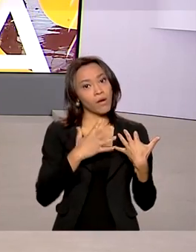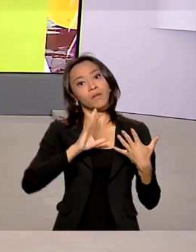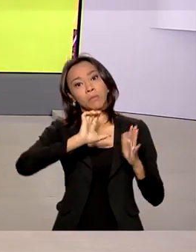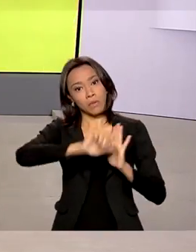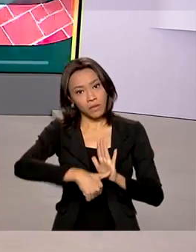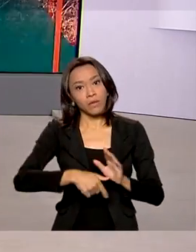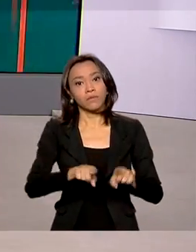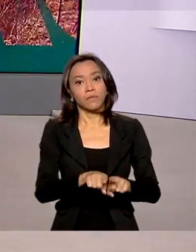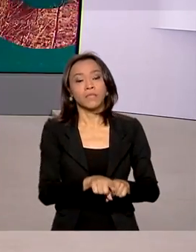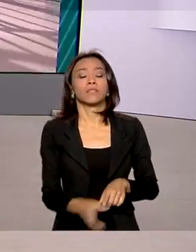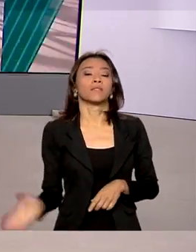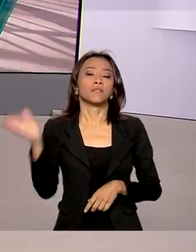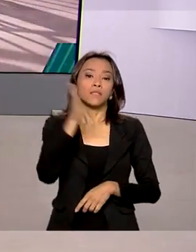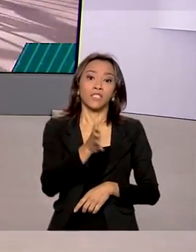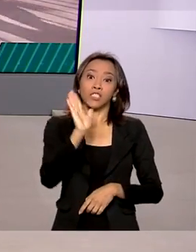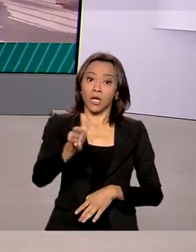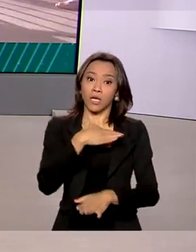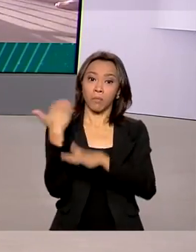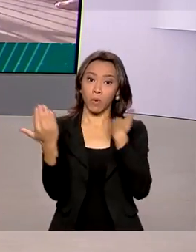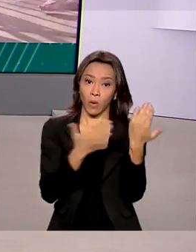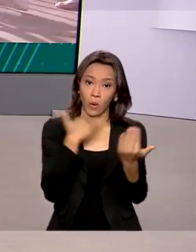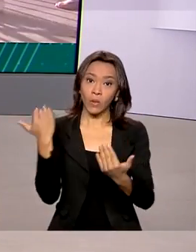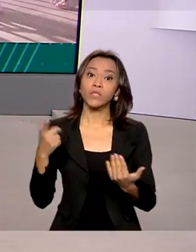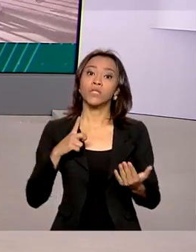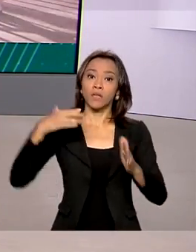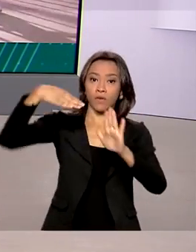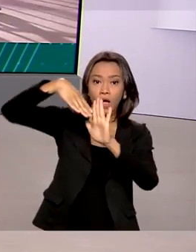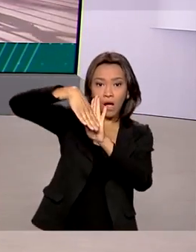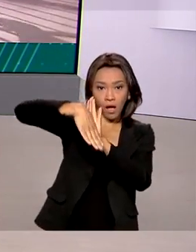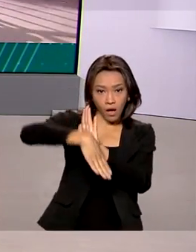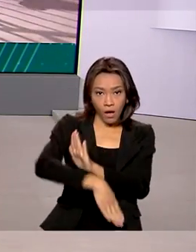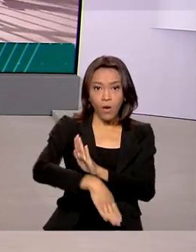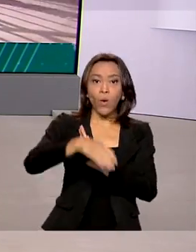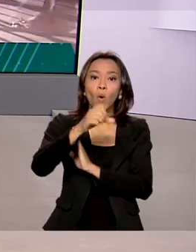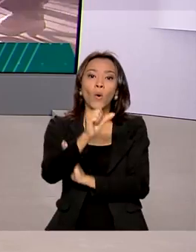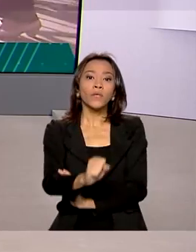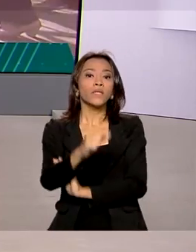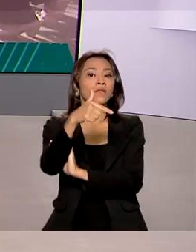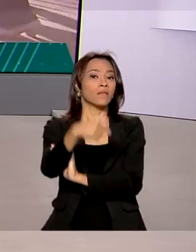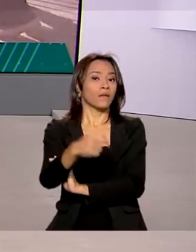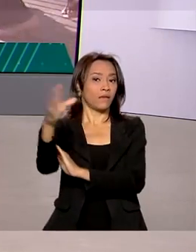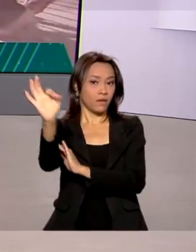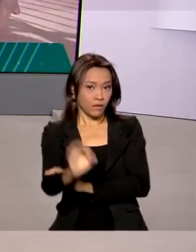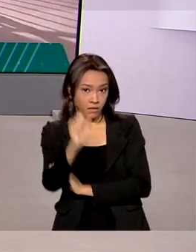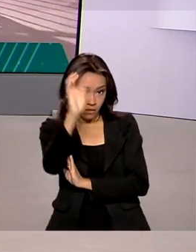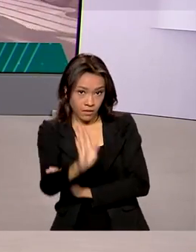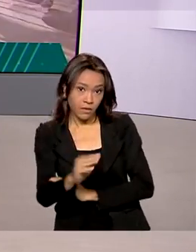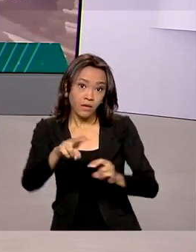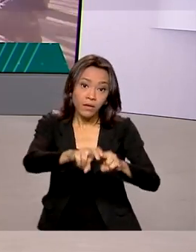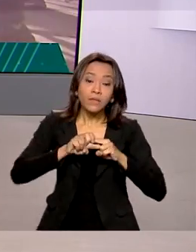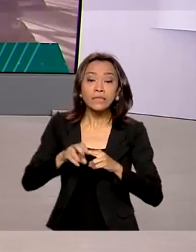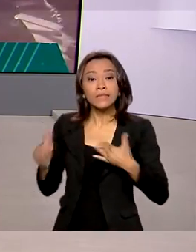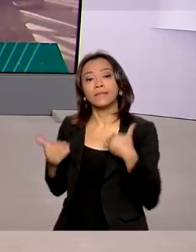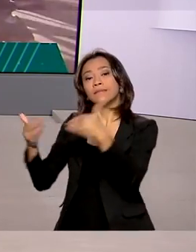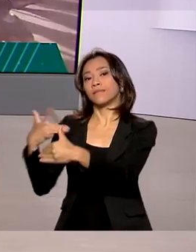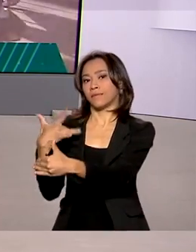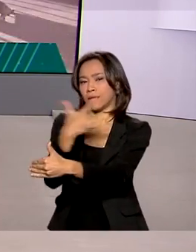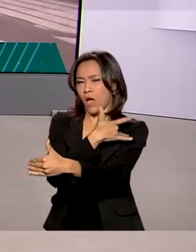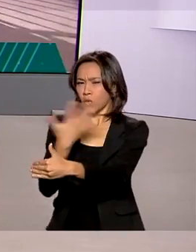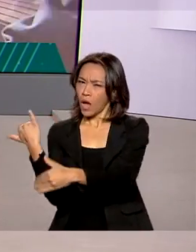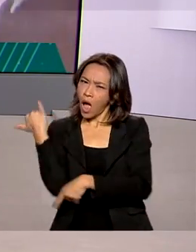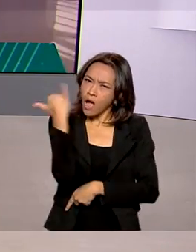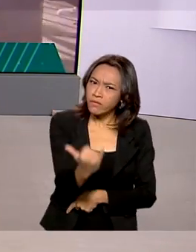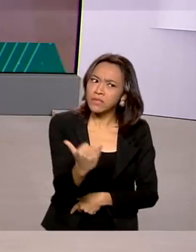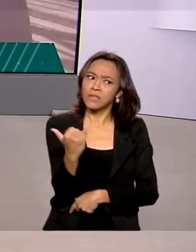Já a média móvel de óbitos registra uma queda de 87% no Brasil. Por isso, o Ministério da Saúde reforça que